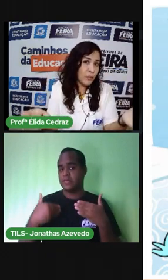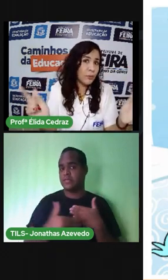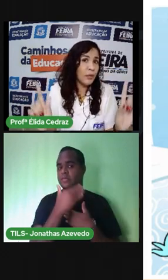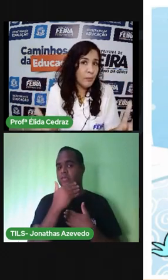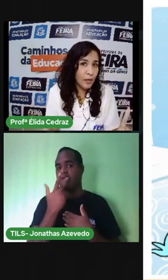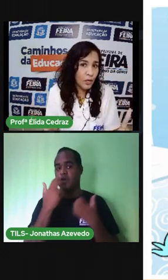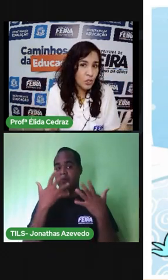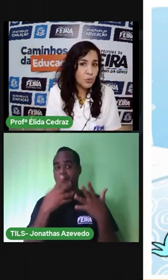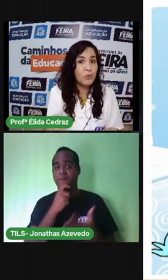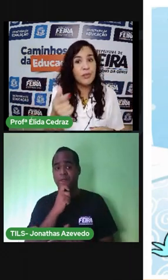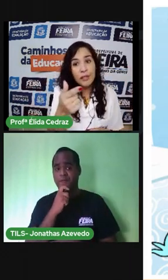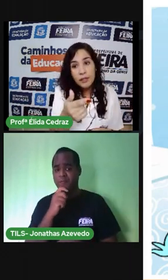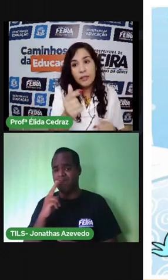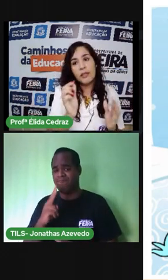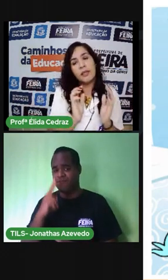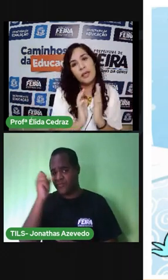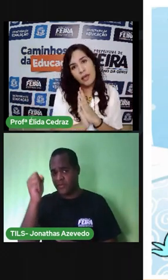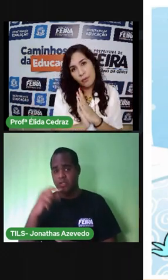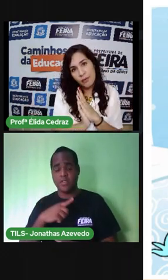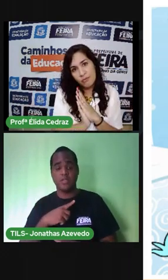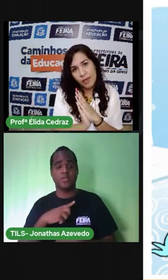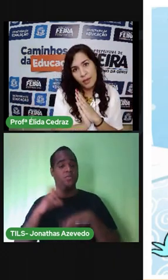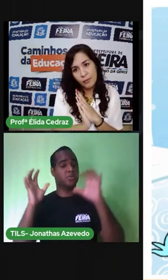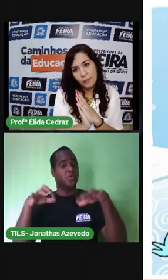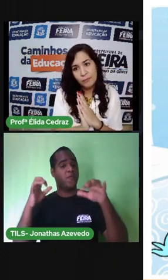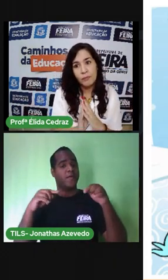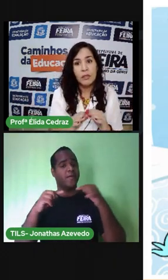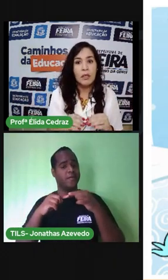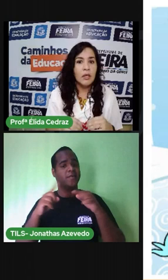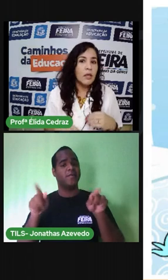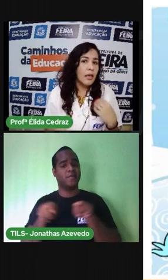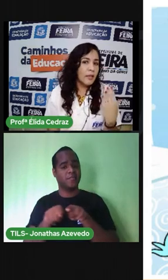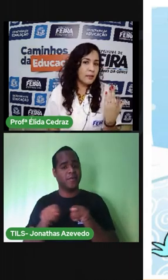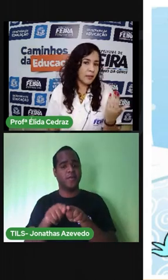frio e maior chuva. Que é o inverno.